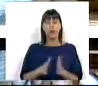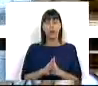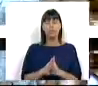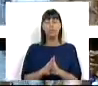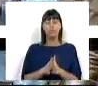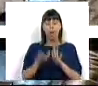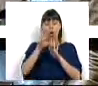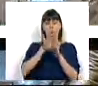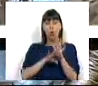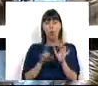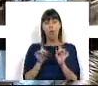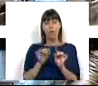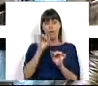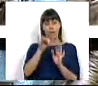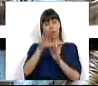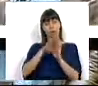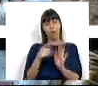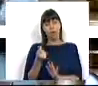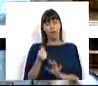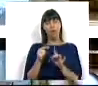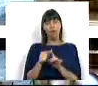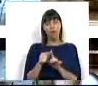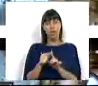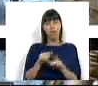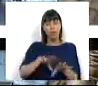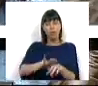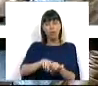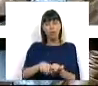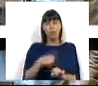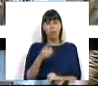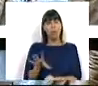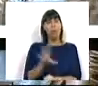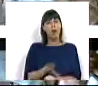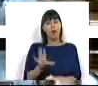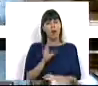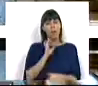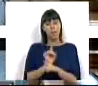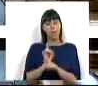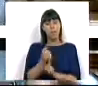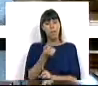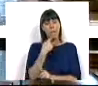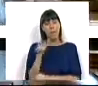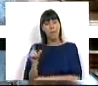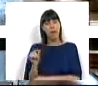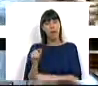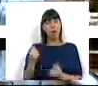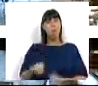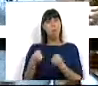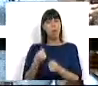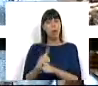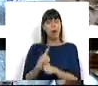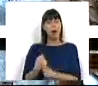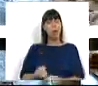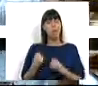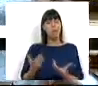-Ministro? Que as condições, as suas condições financeiras, se deterioraram de uma tal forma que, mesmo com medicamentos mais baratos, não conseguem lá